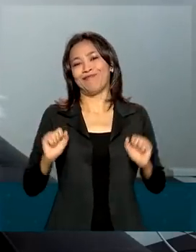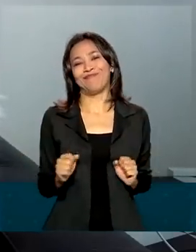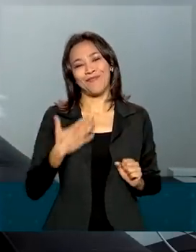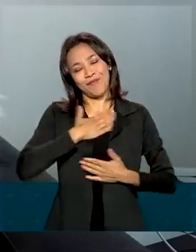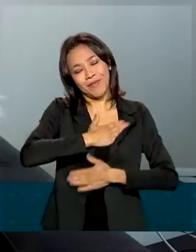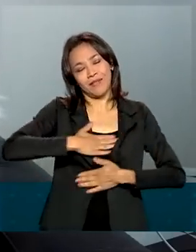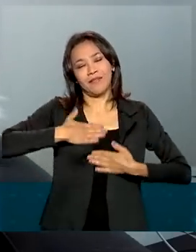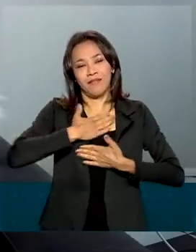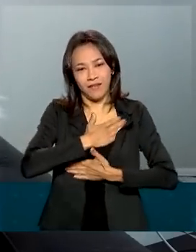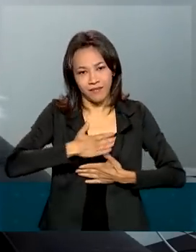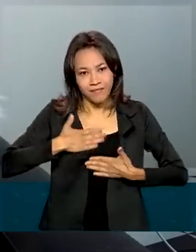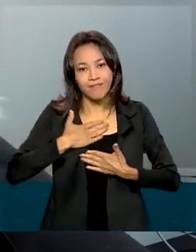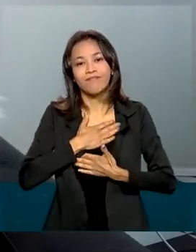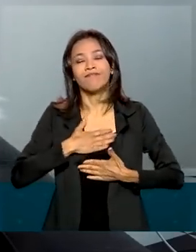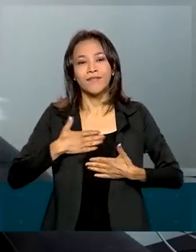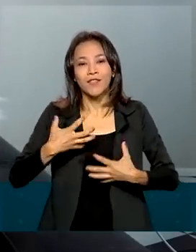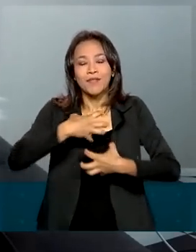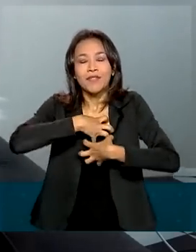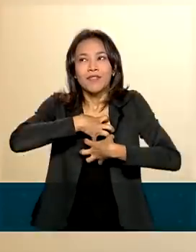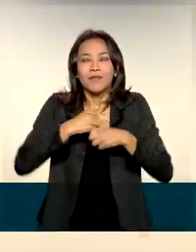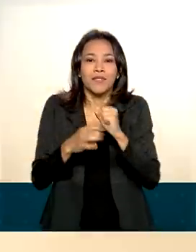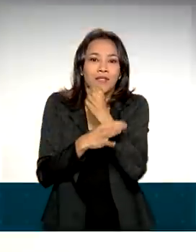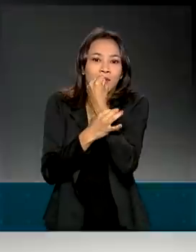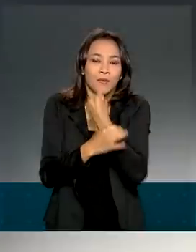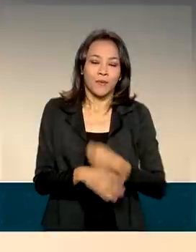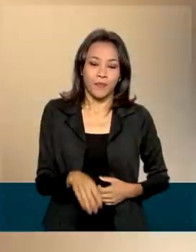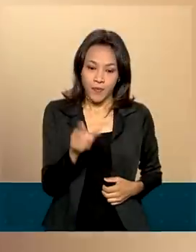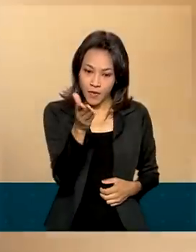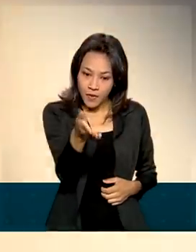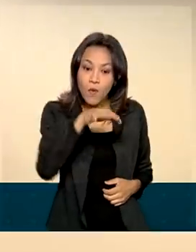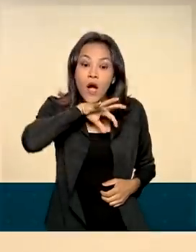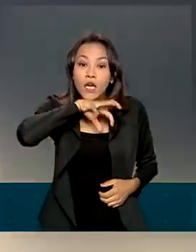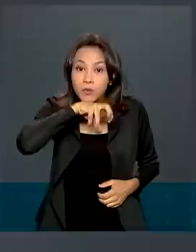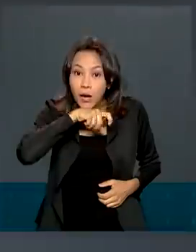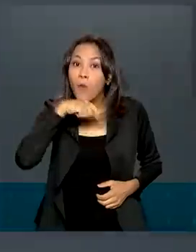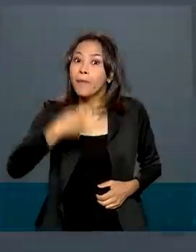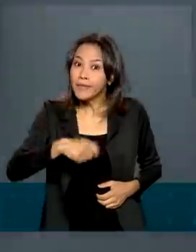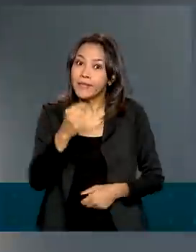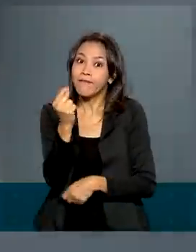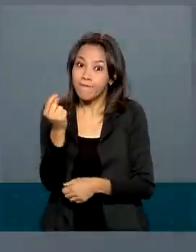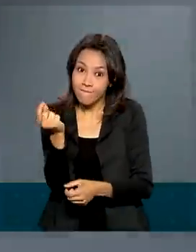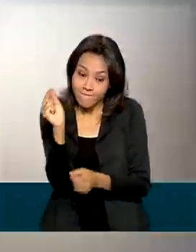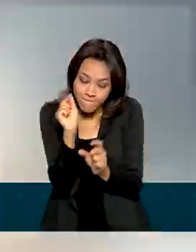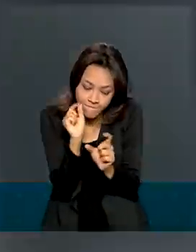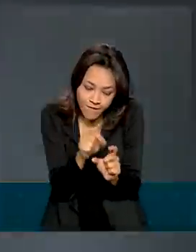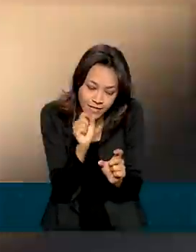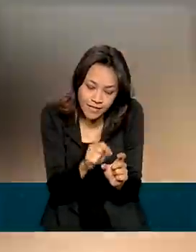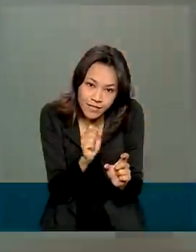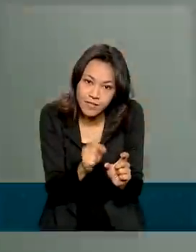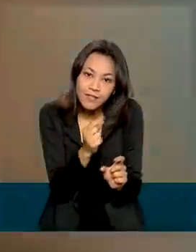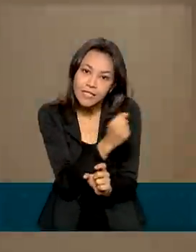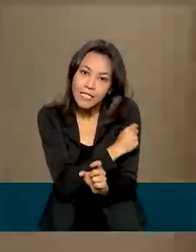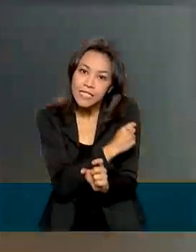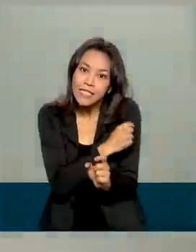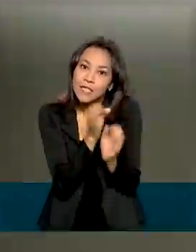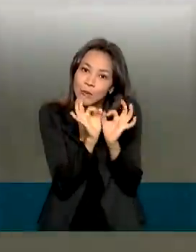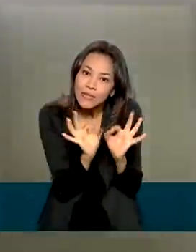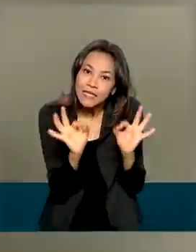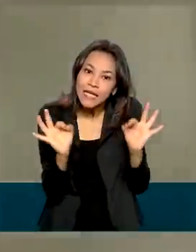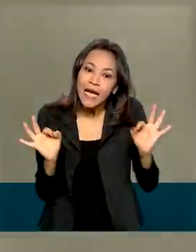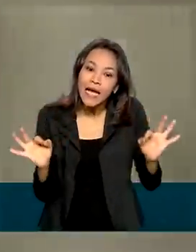muito satisfeitos e nos sentimos mais seguros. O animal deve estar com as vacinas em dia, exame negativo para